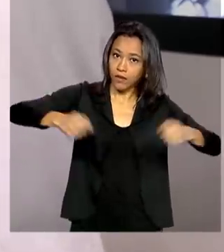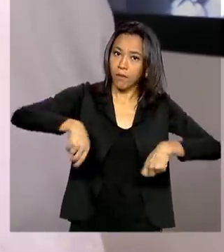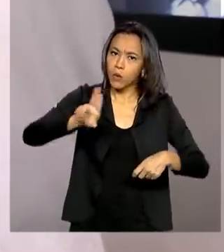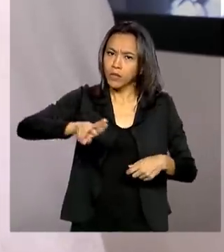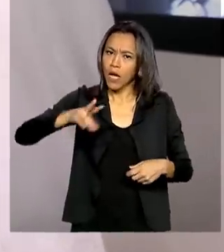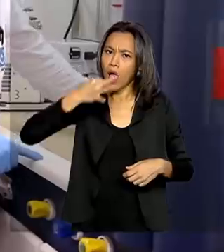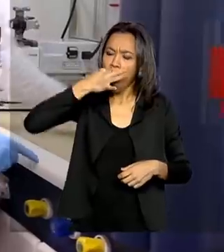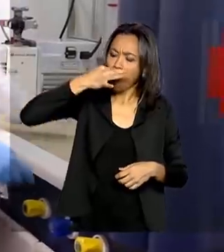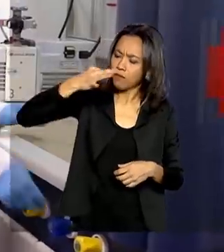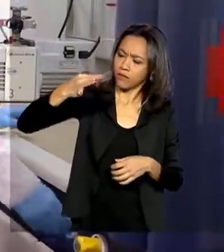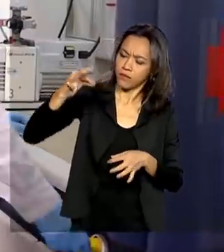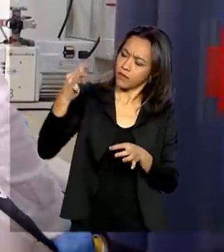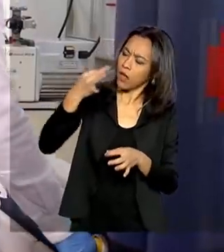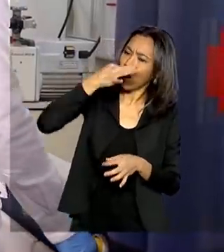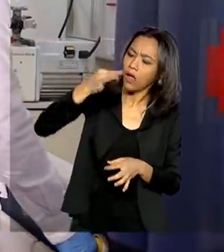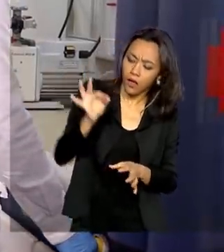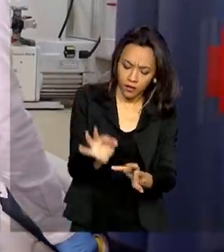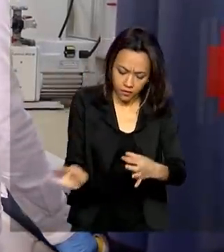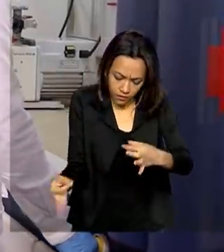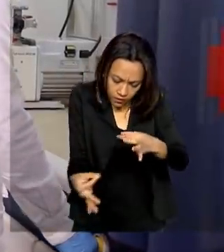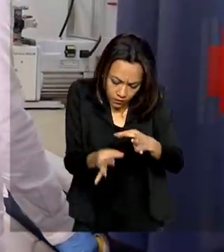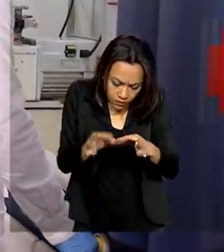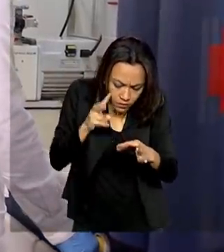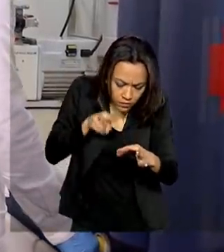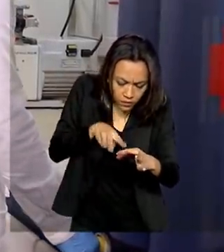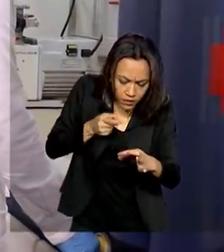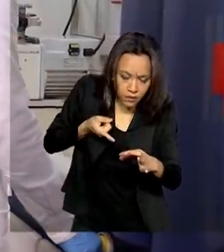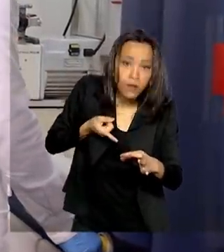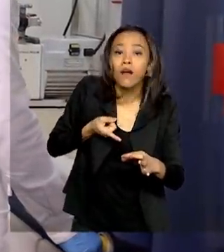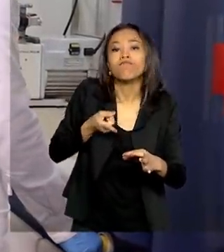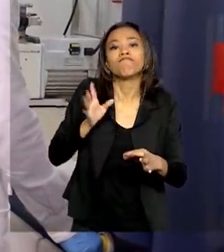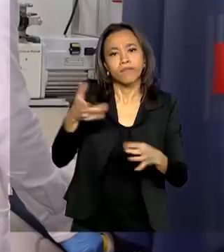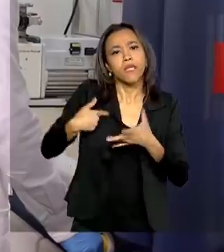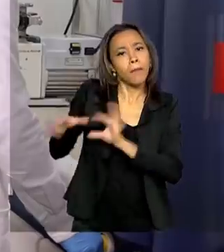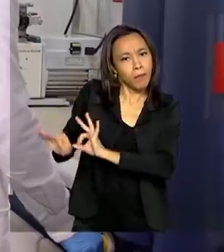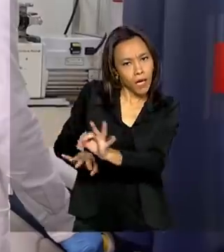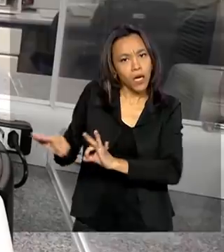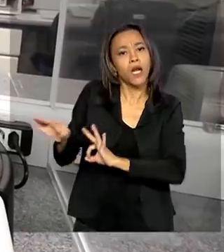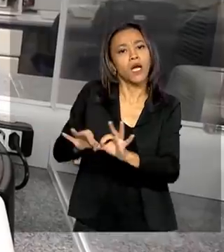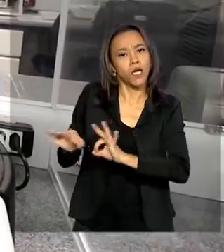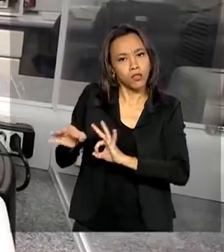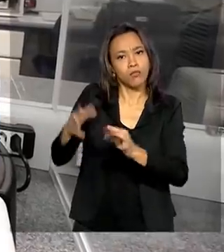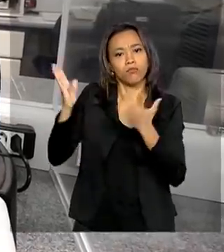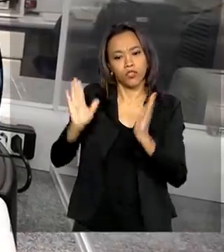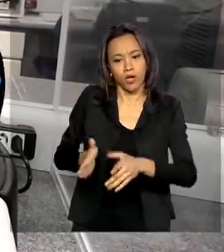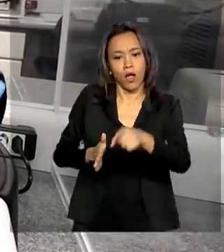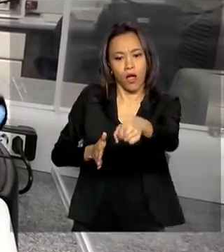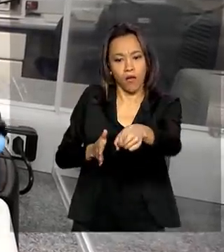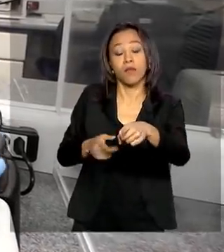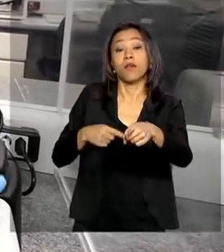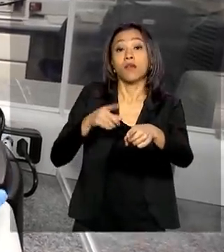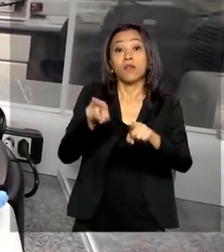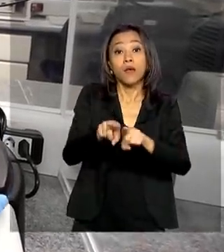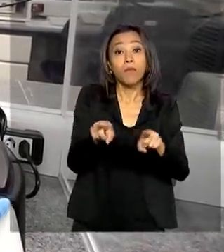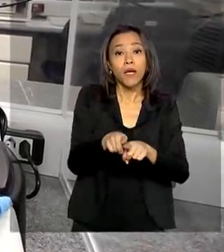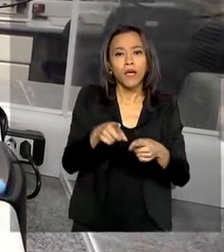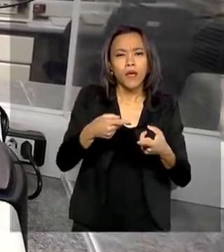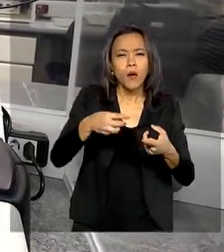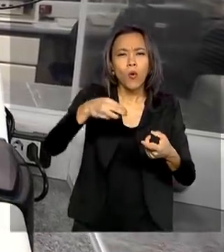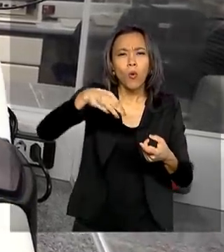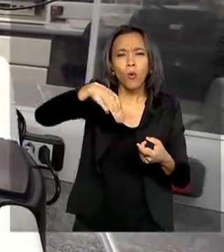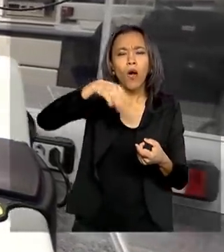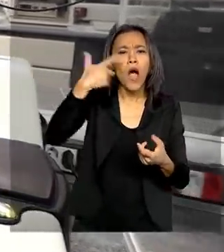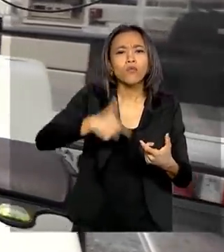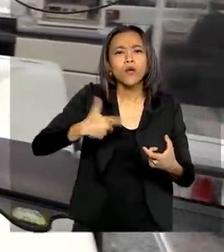é um passo importante para o desenvolvimento de uma vacina. Com o medicamento e mais testes, a previsão, segundo o ministro